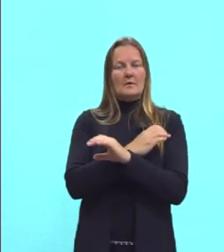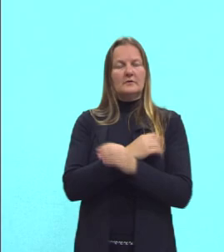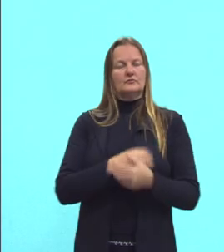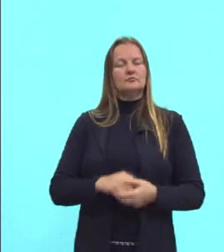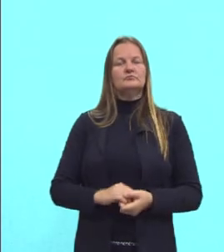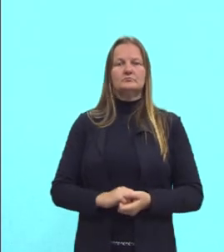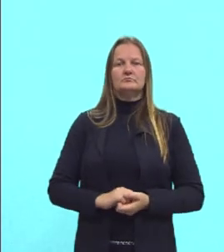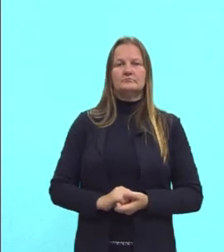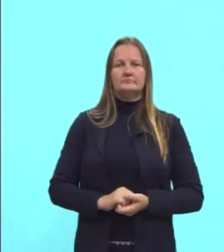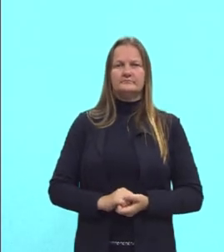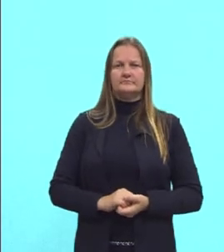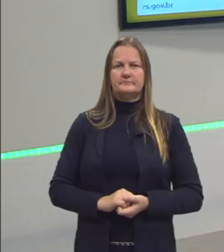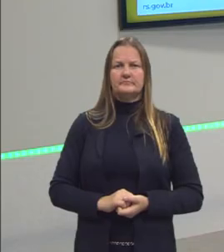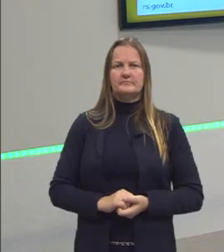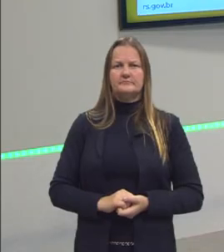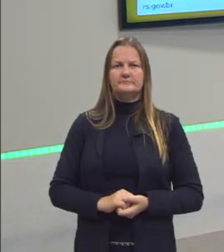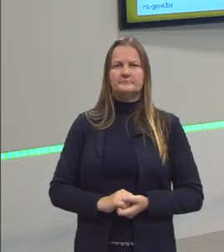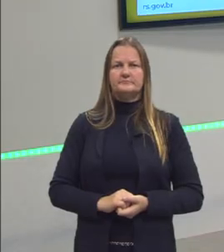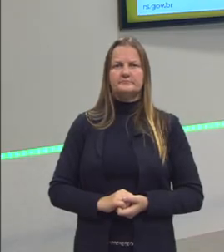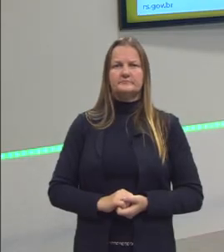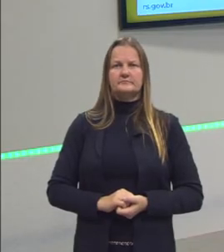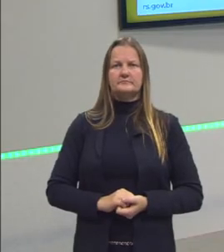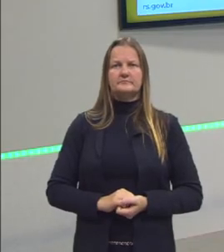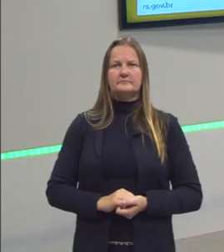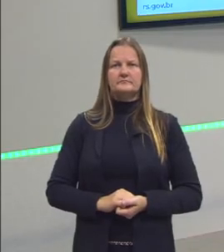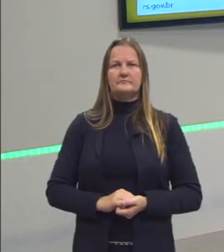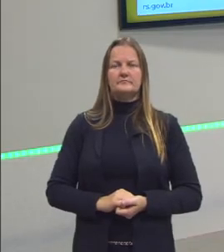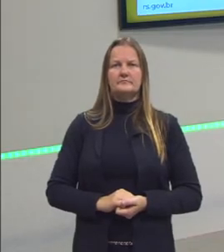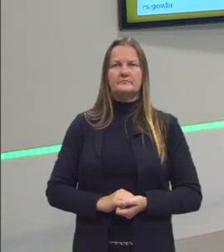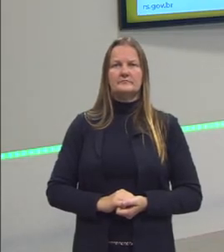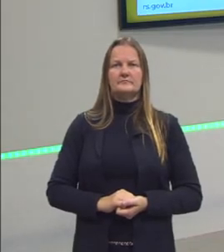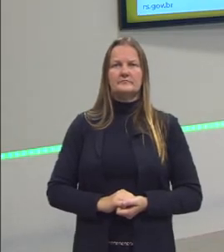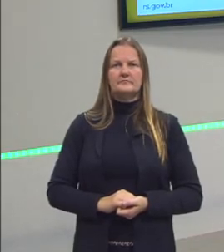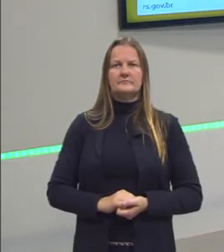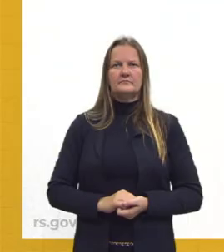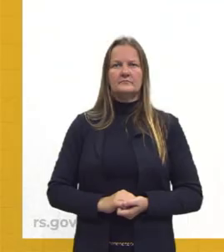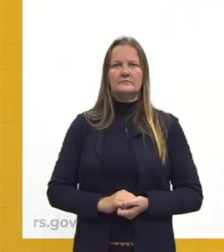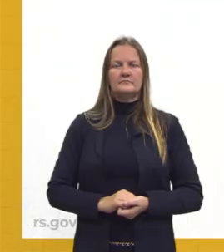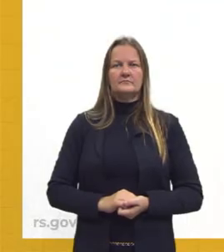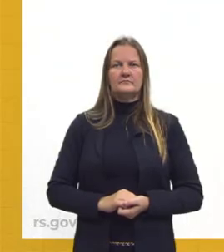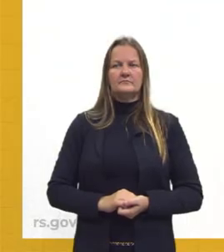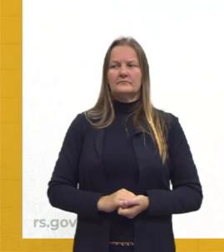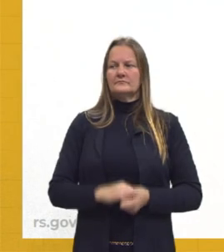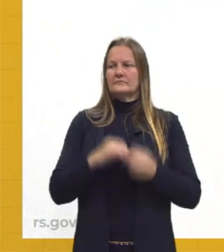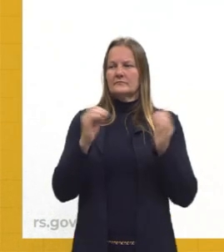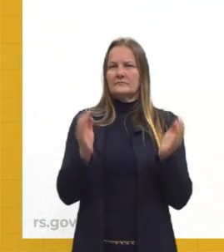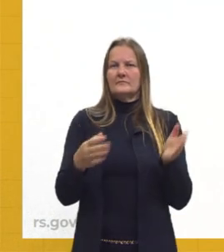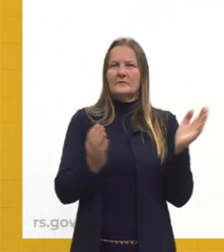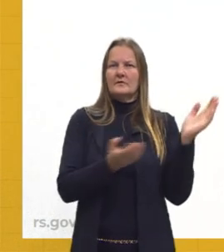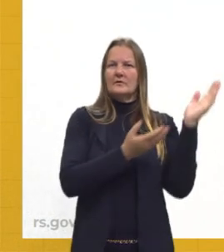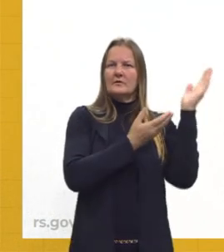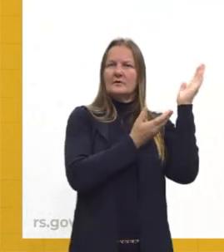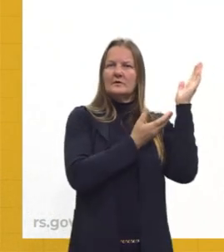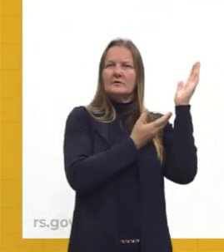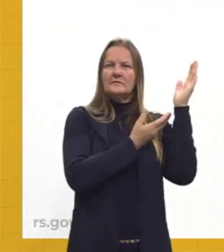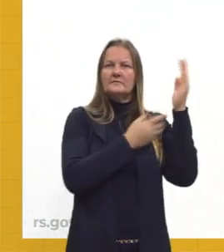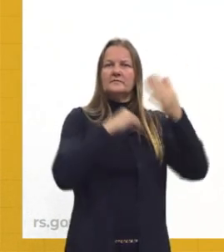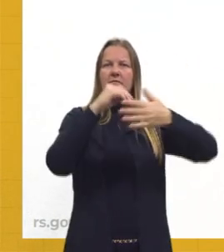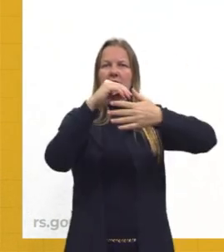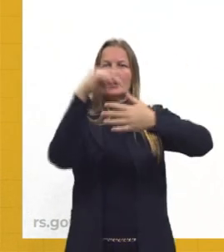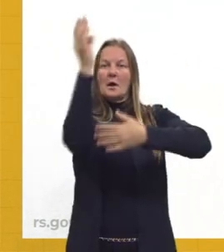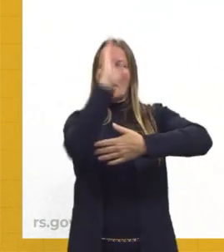tá? Vamos passar, então, mais um aqui? Pá! Aqui, gurizada, é a fronteira,